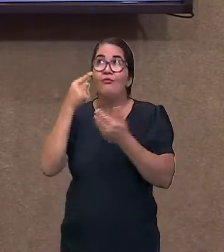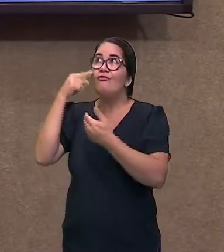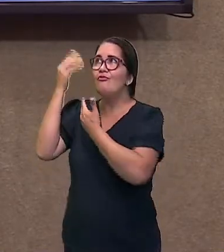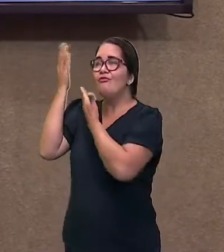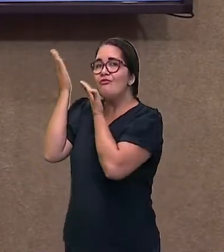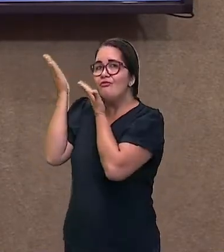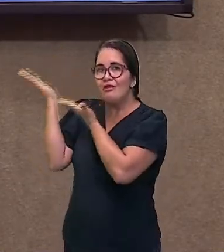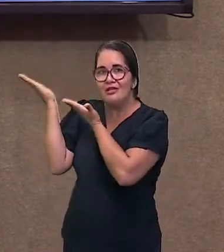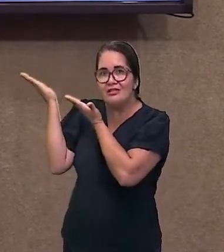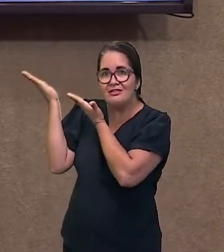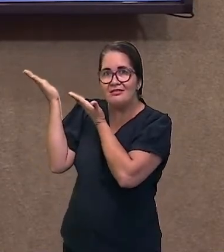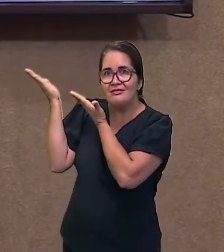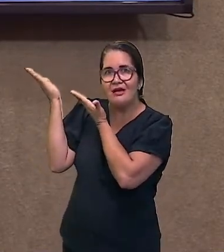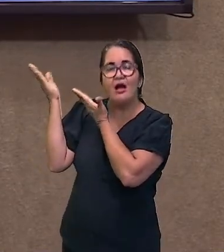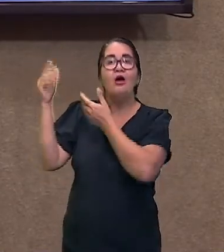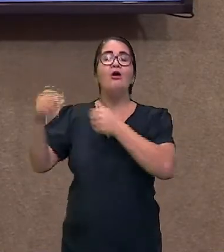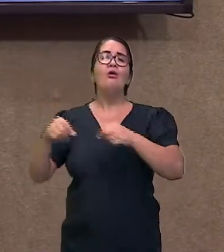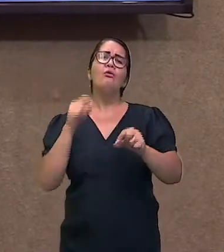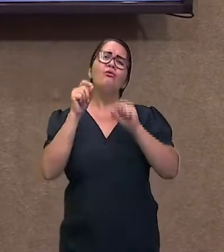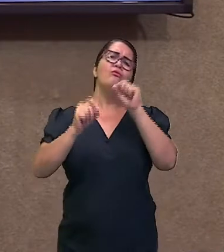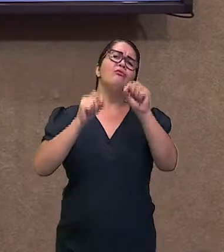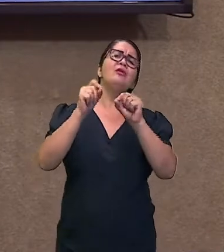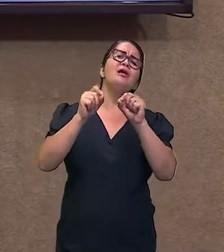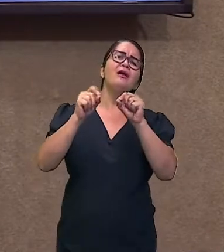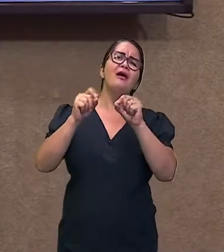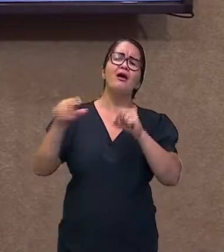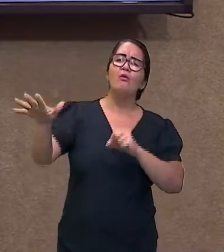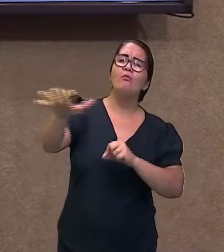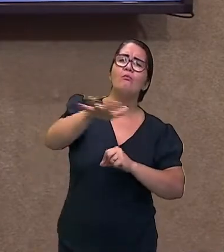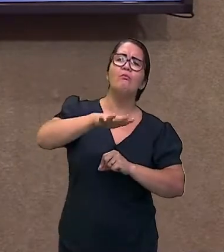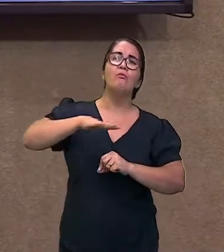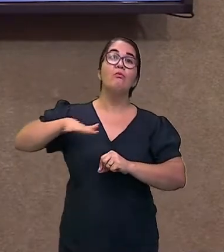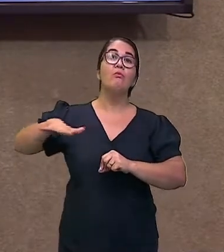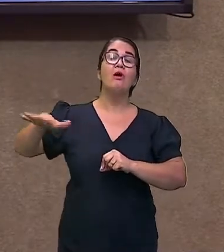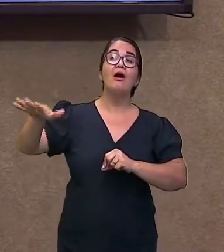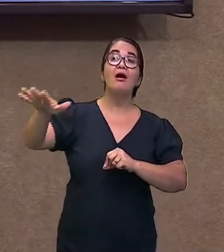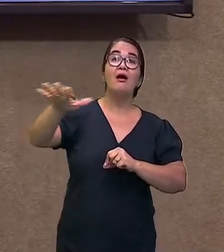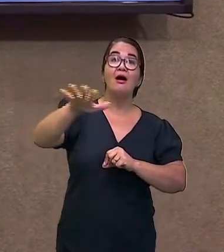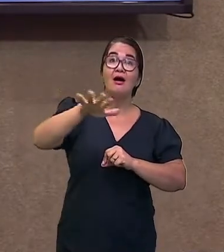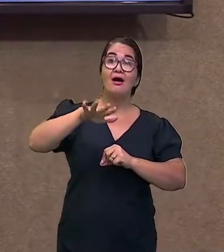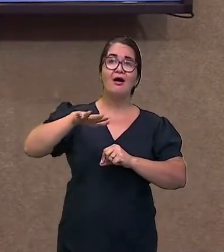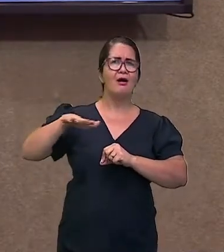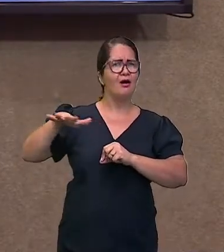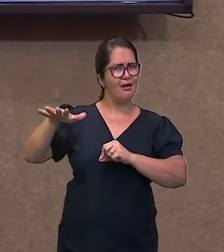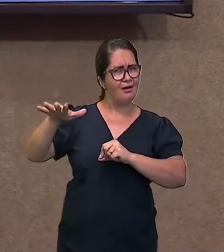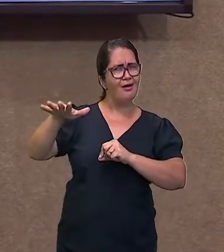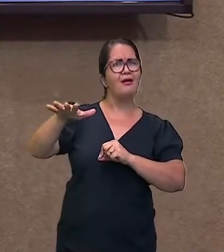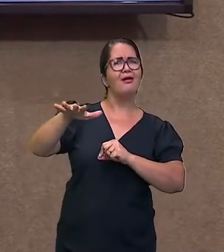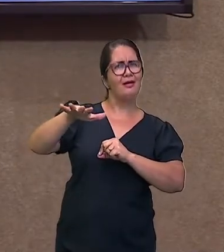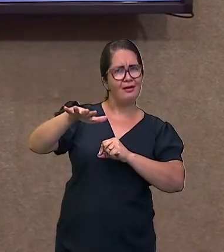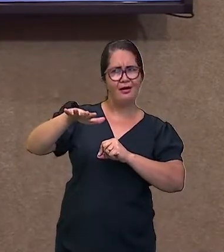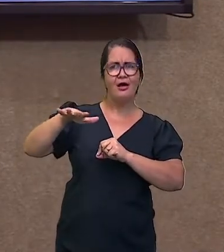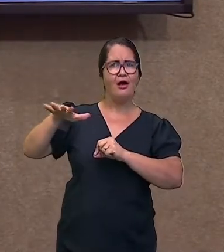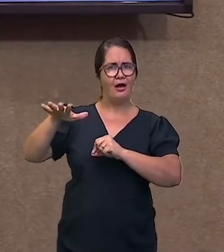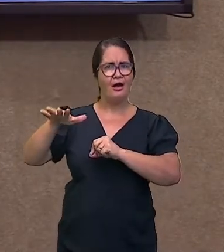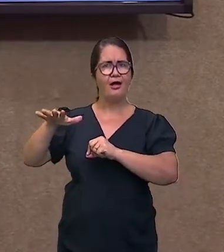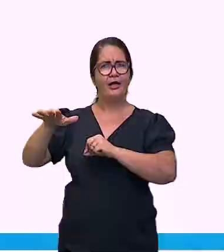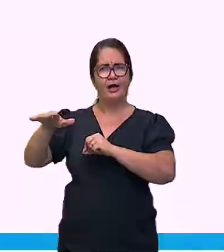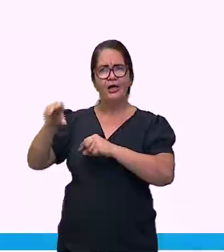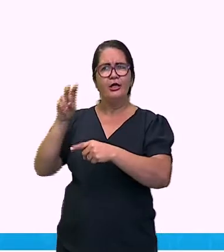uma área de conservação? Nós temos áreas de conservação próximas da gente?